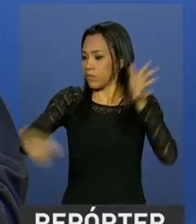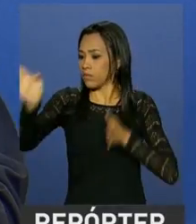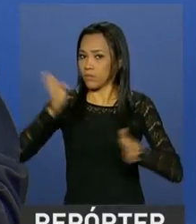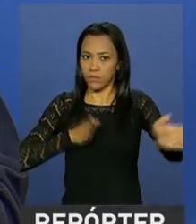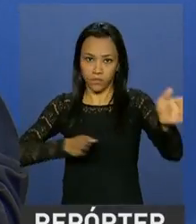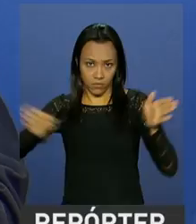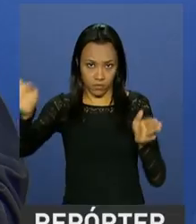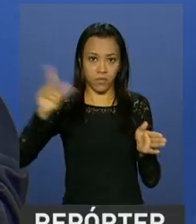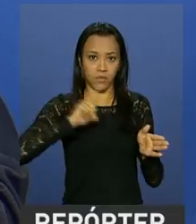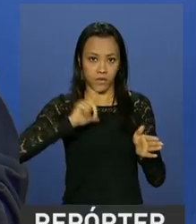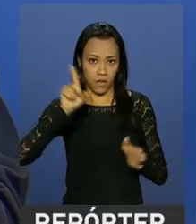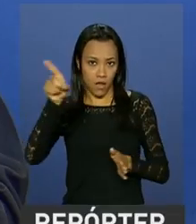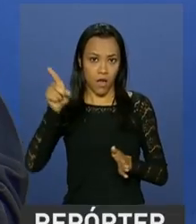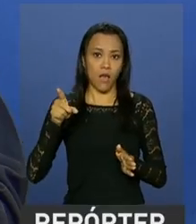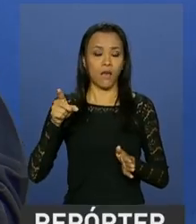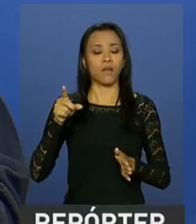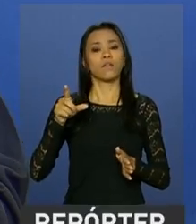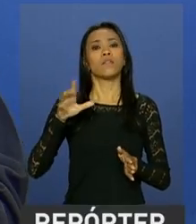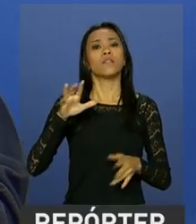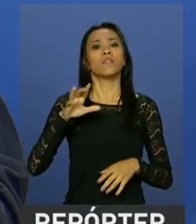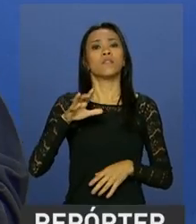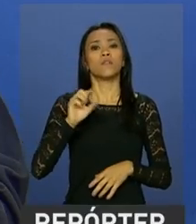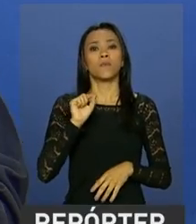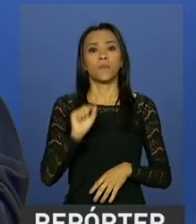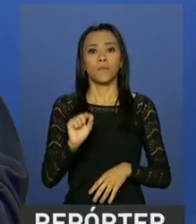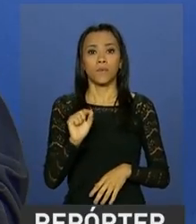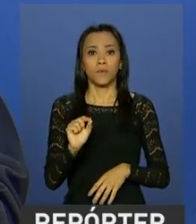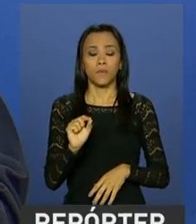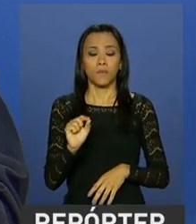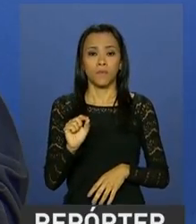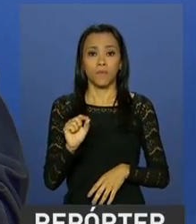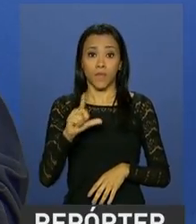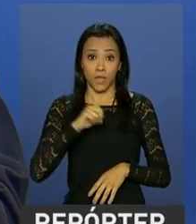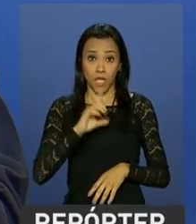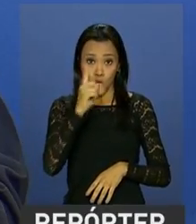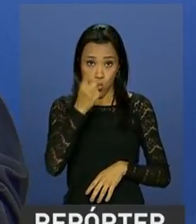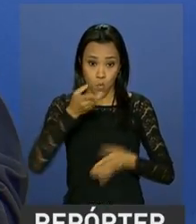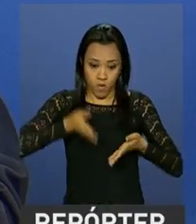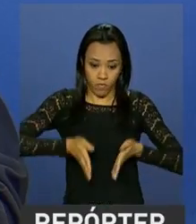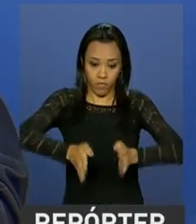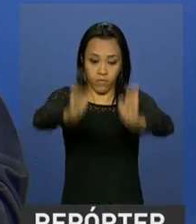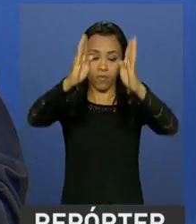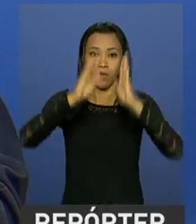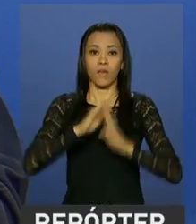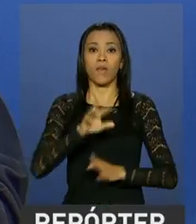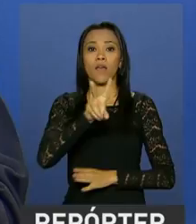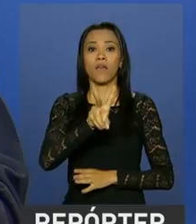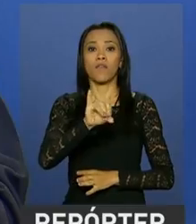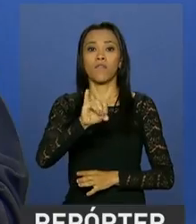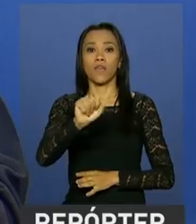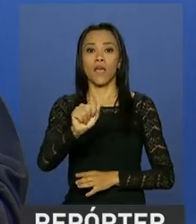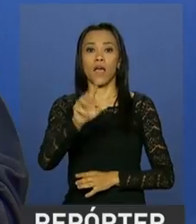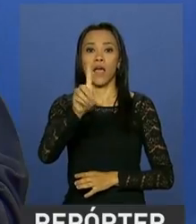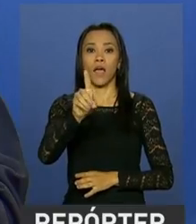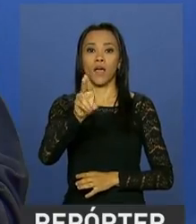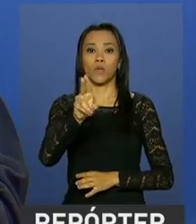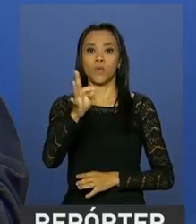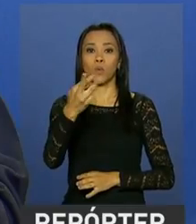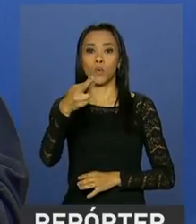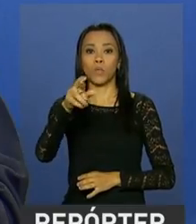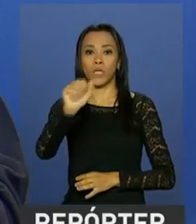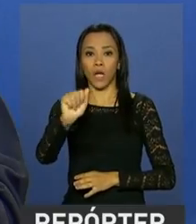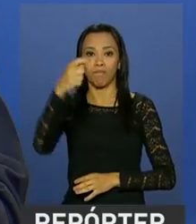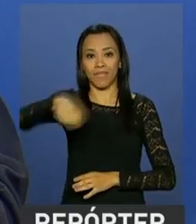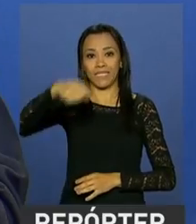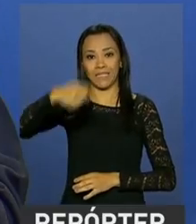mais especificamente, a Via Dutra está servindo de canal de alimentação